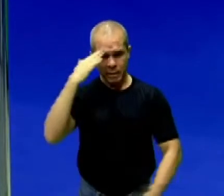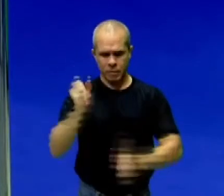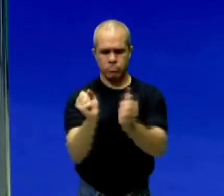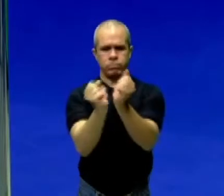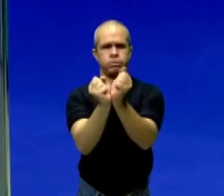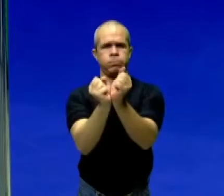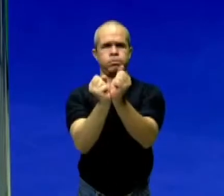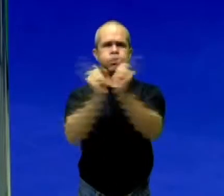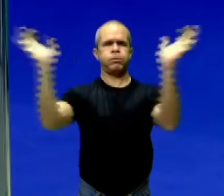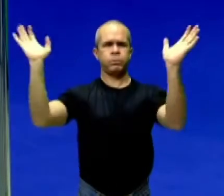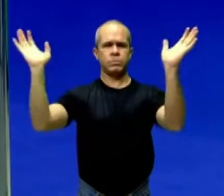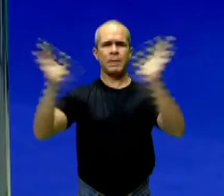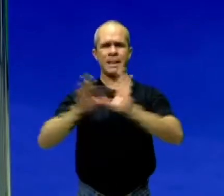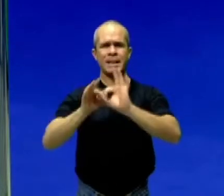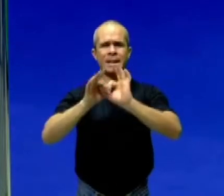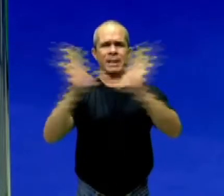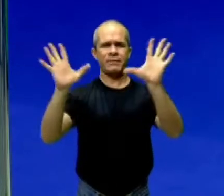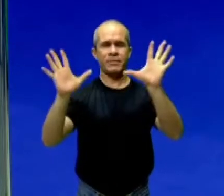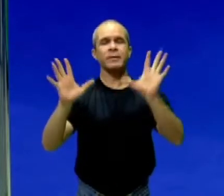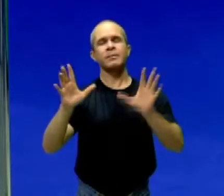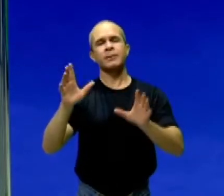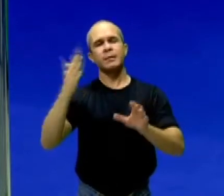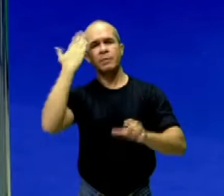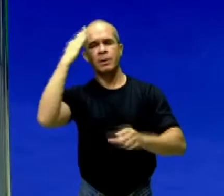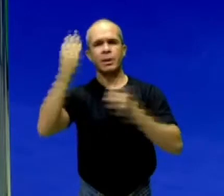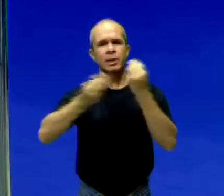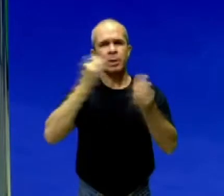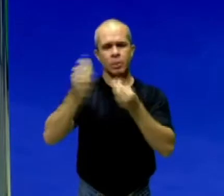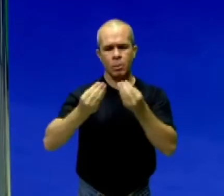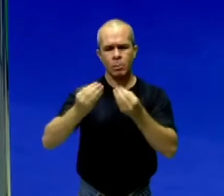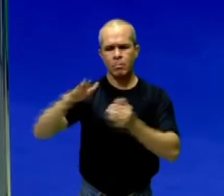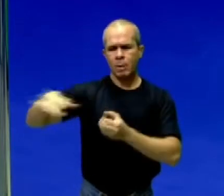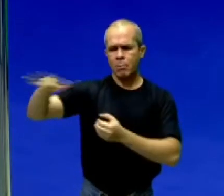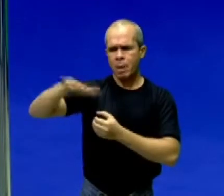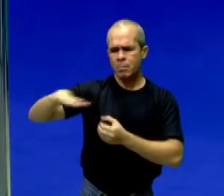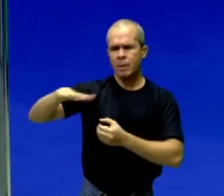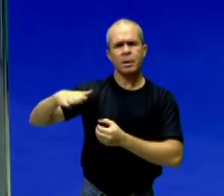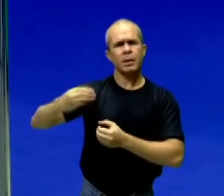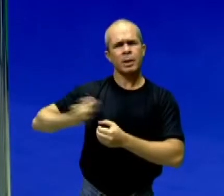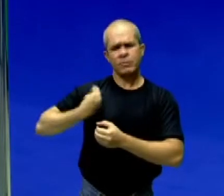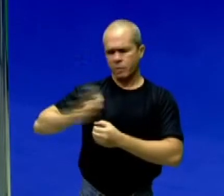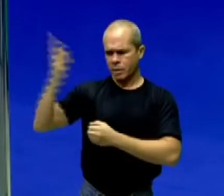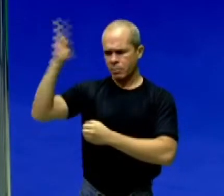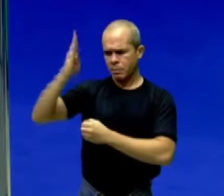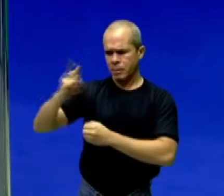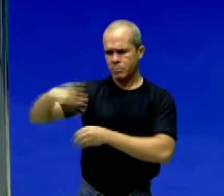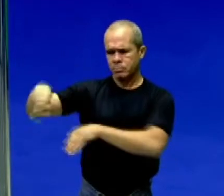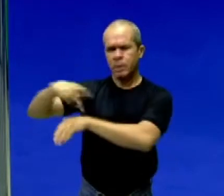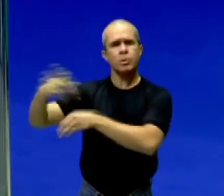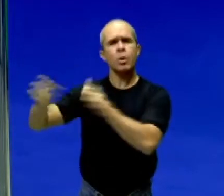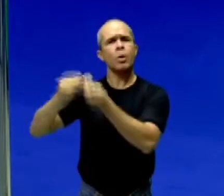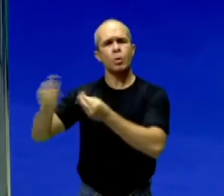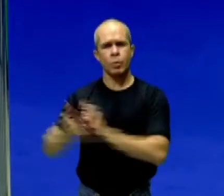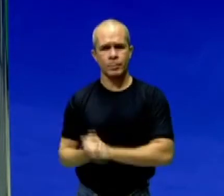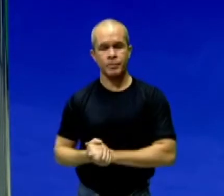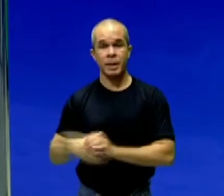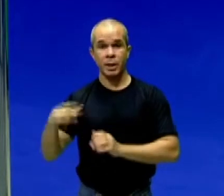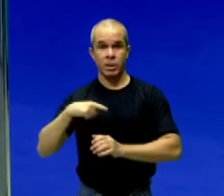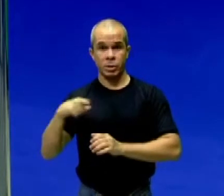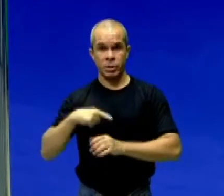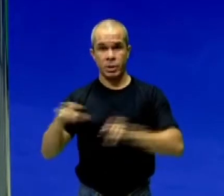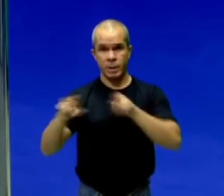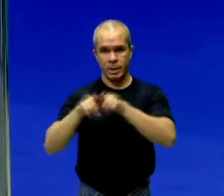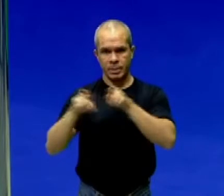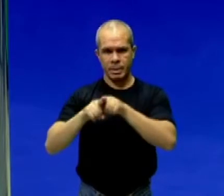abolição que aconteceu no Brasil, nós vamos entender como estava o momento de escravidão. Houve a diáspora